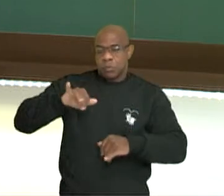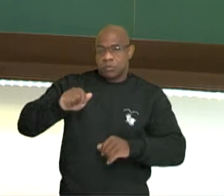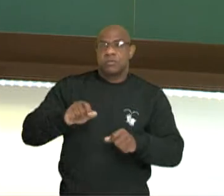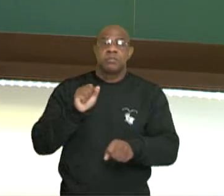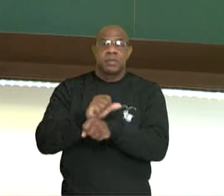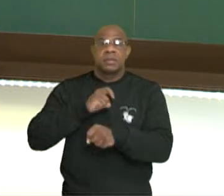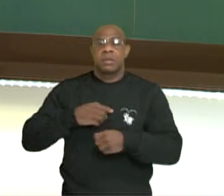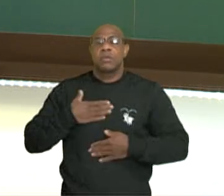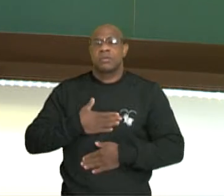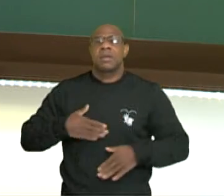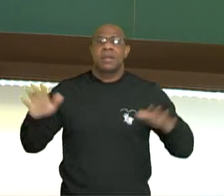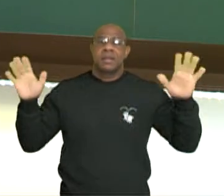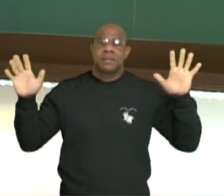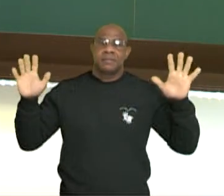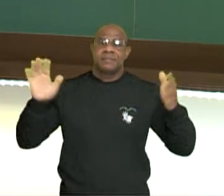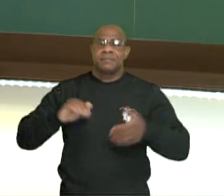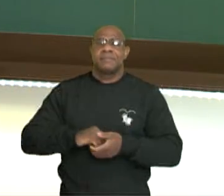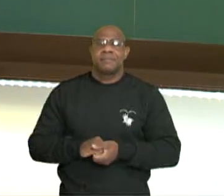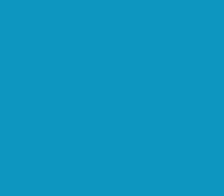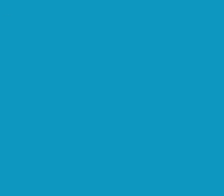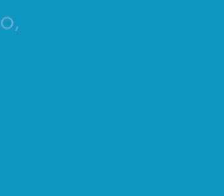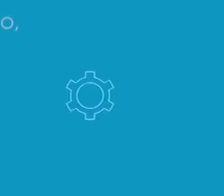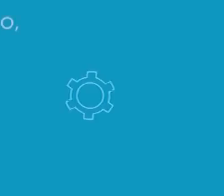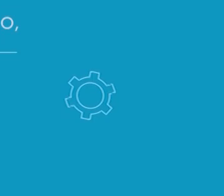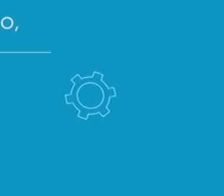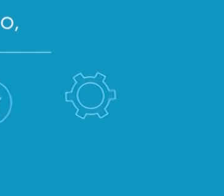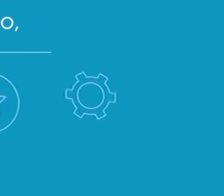Espero que você tenha gostado e até breve.